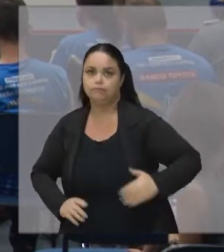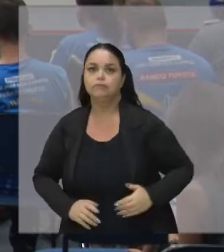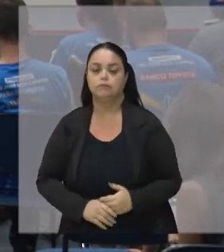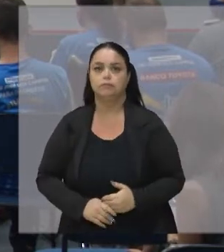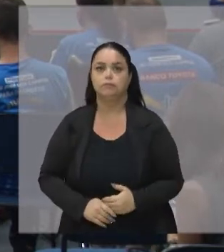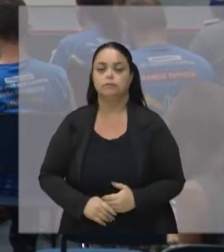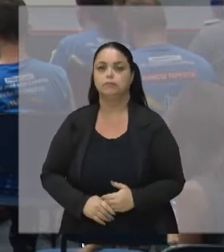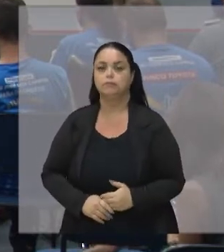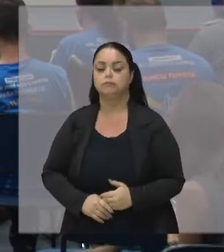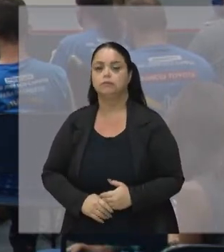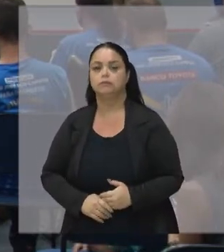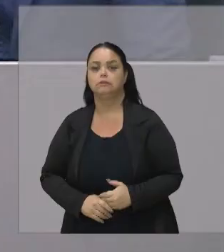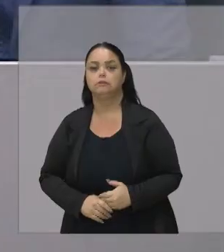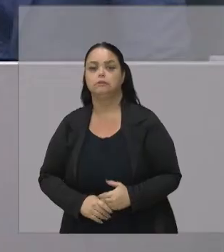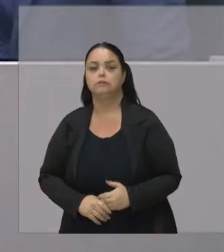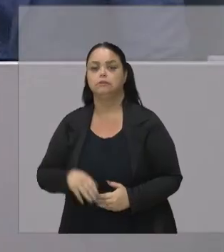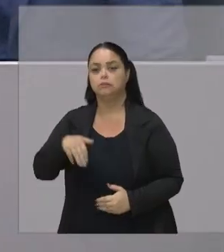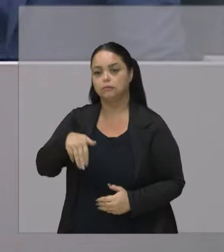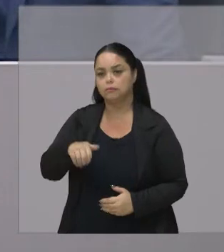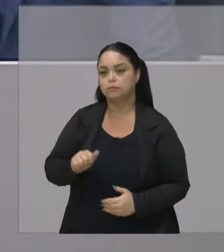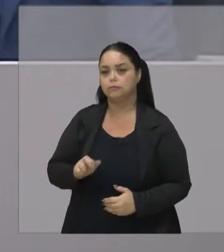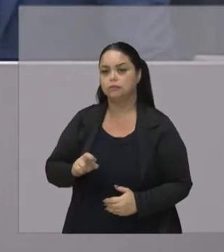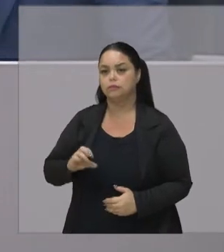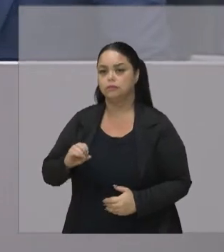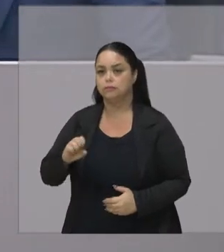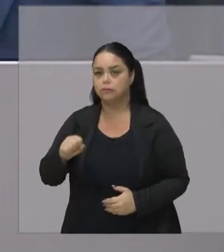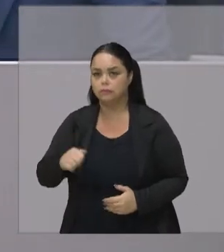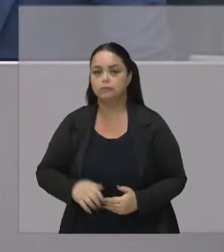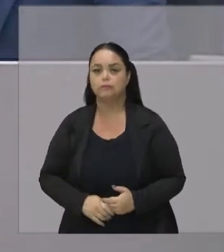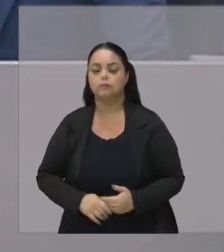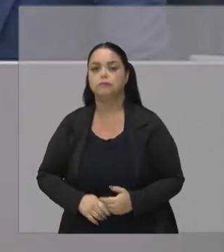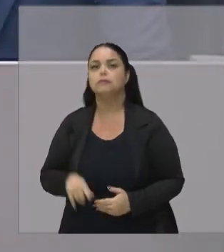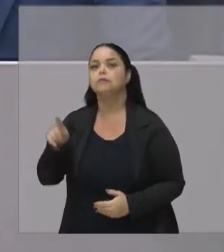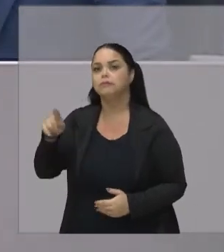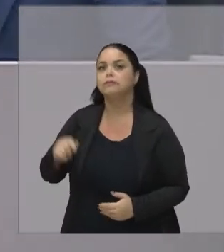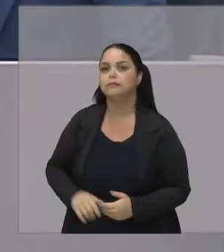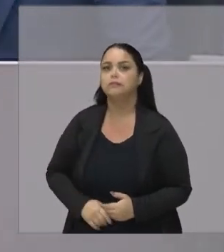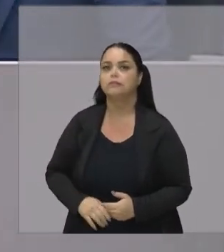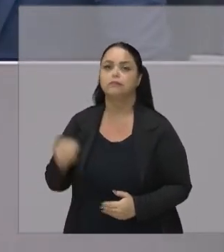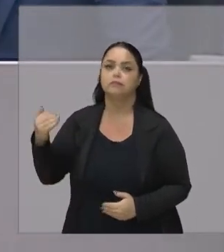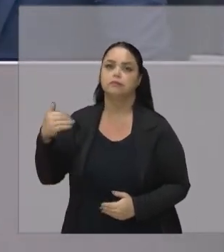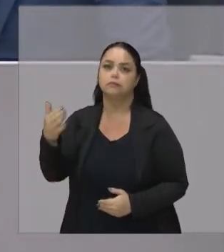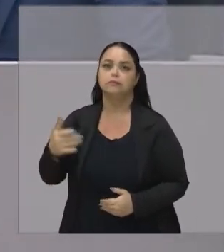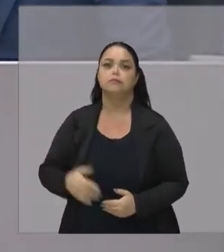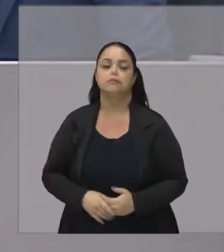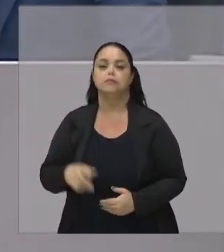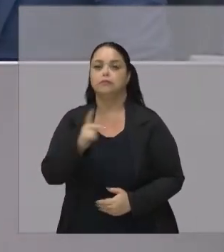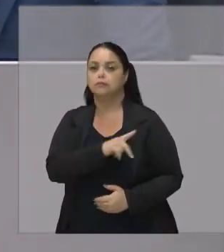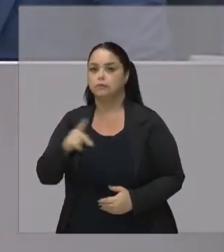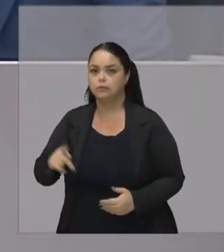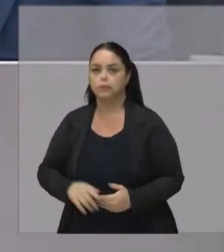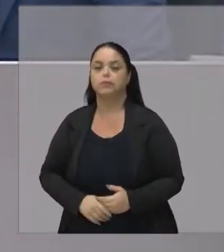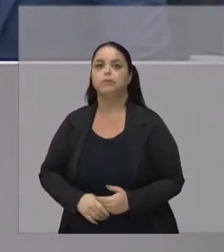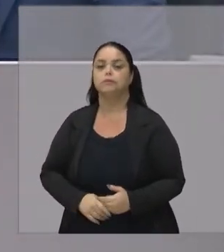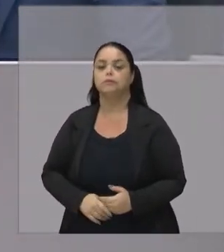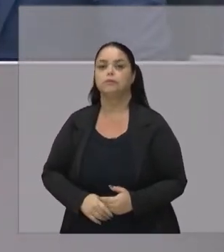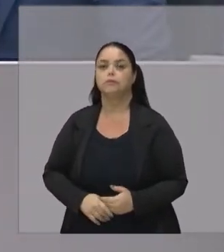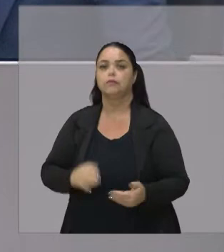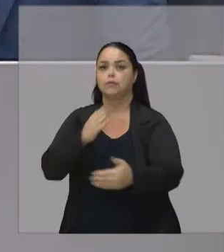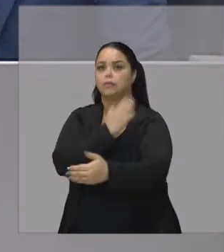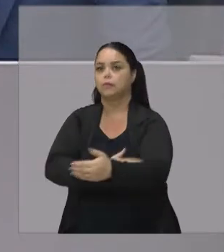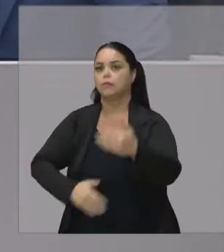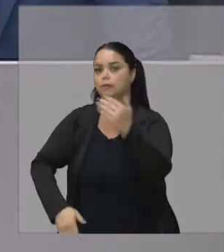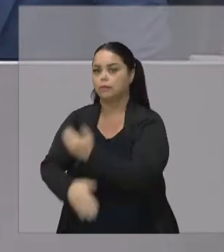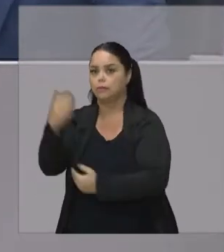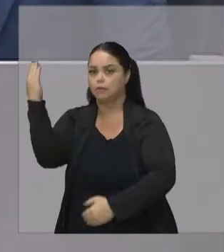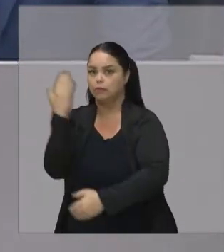É o Marcos O Marcos Estava Está aqui O Marcos Está aí Ainda não O Marcos está lá no fundo Professor Atleta Paralímpico Trabalhou